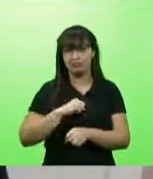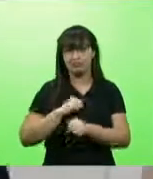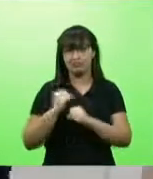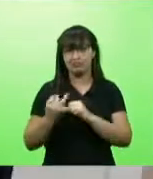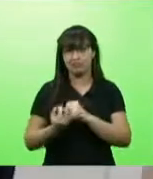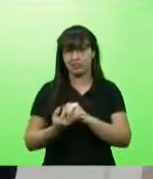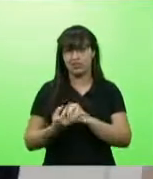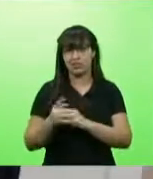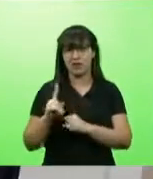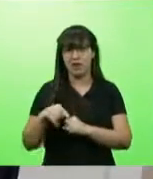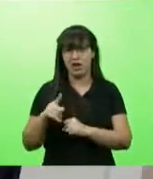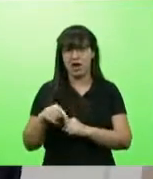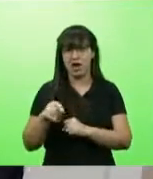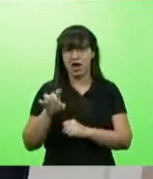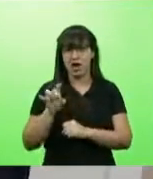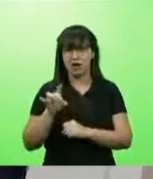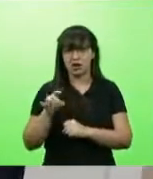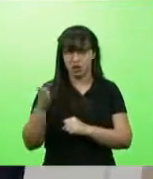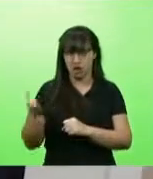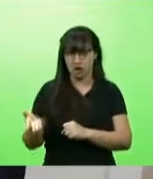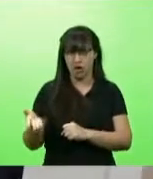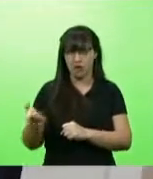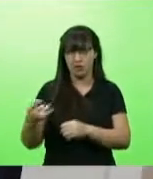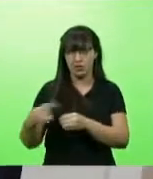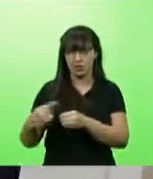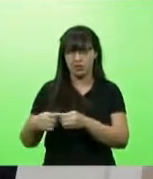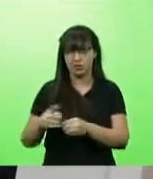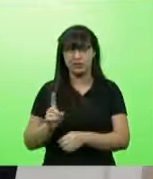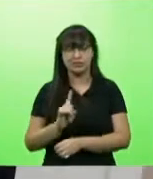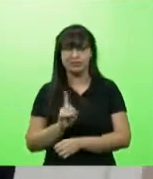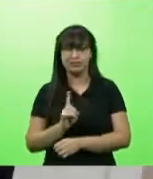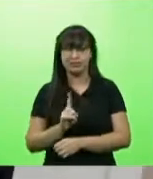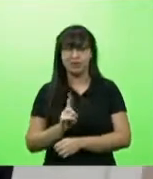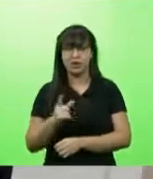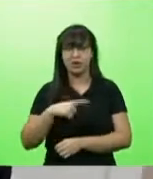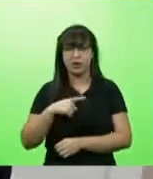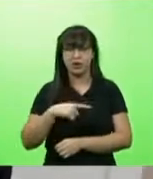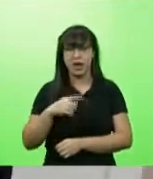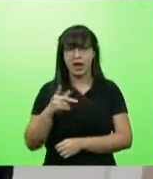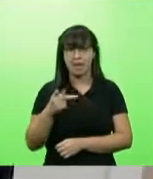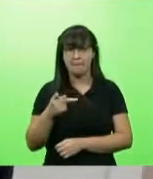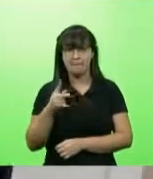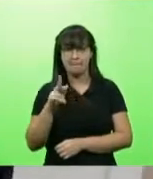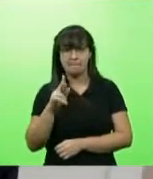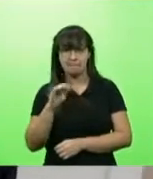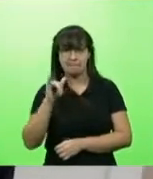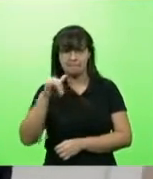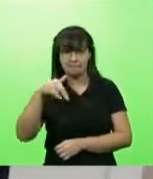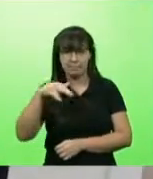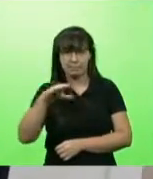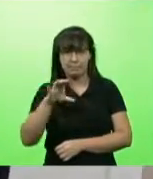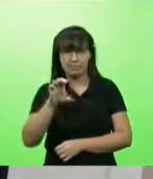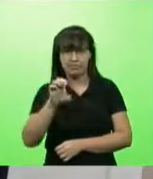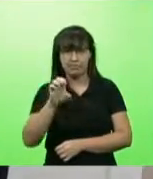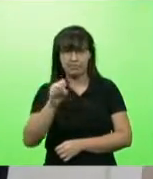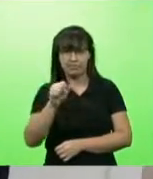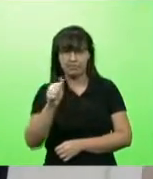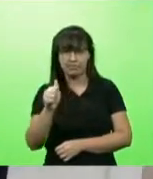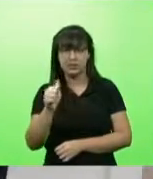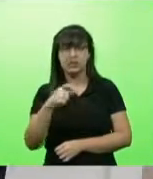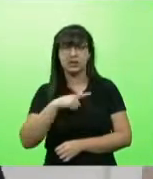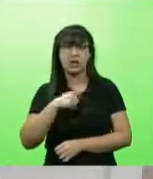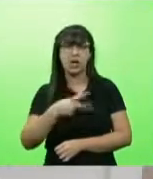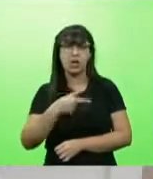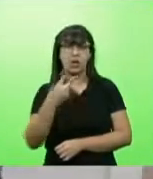só Bandeirante. Nós temos aqui Princesa, que teve duas mortes com a